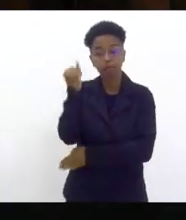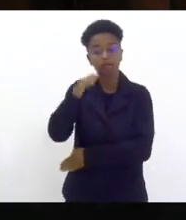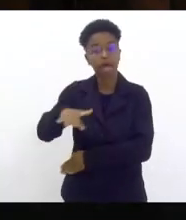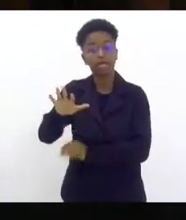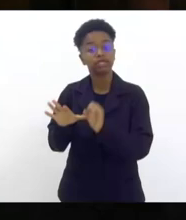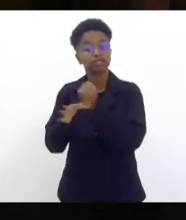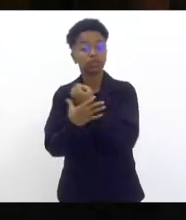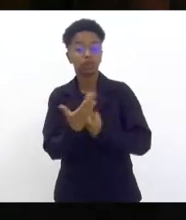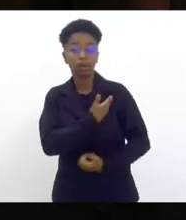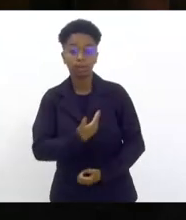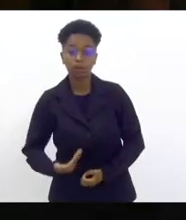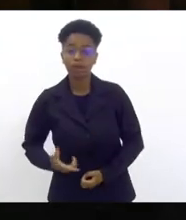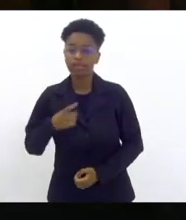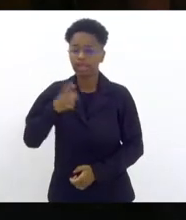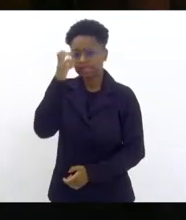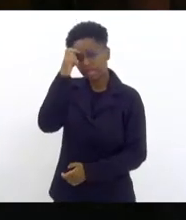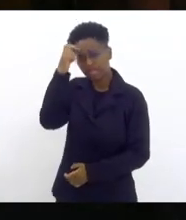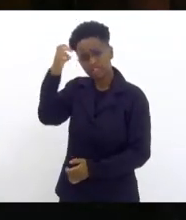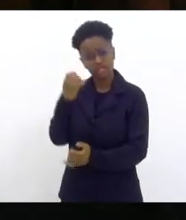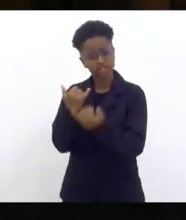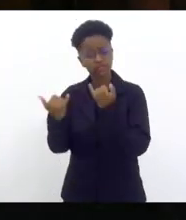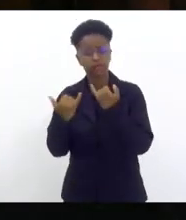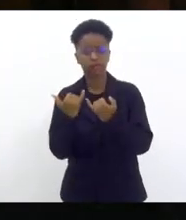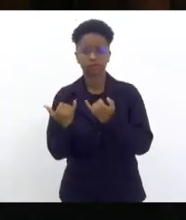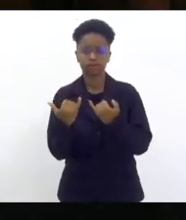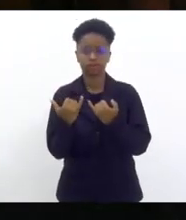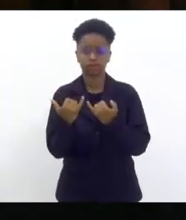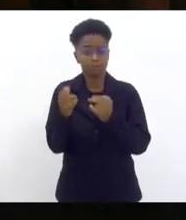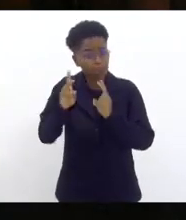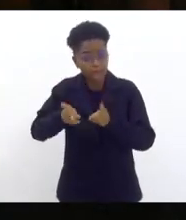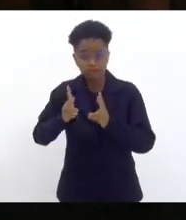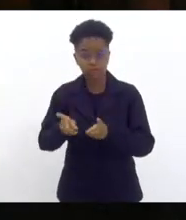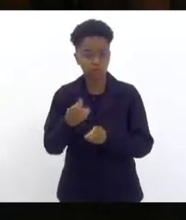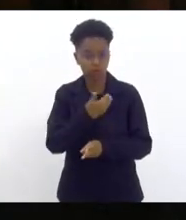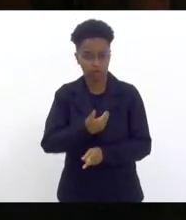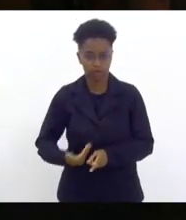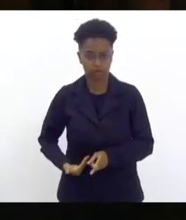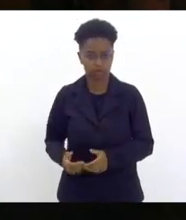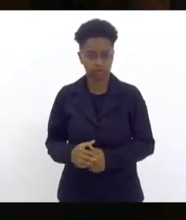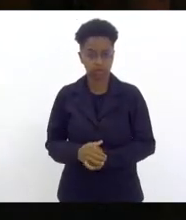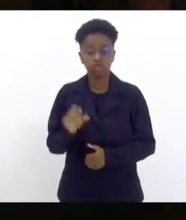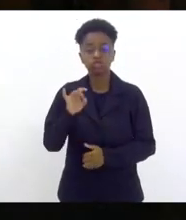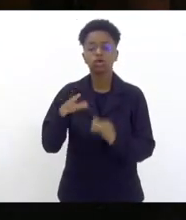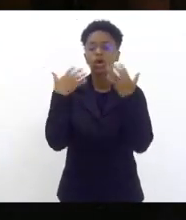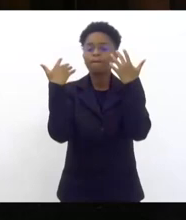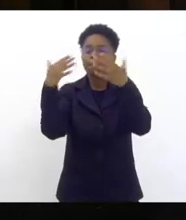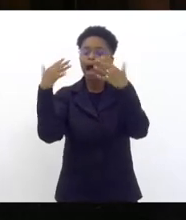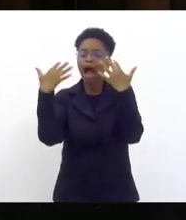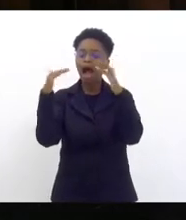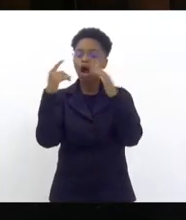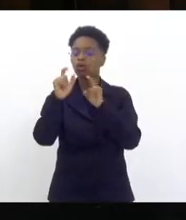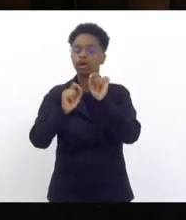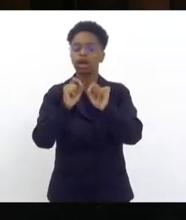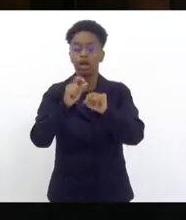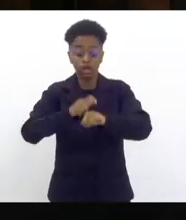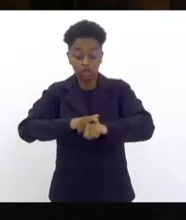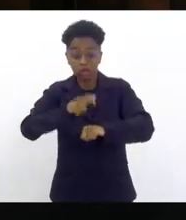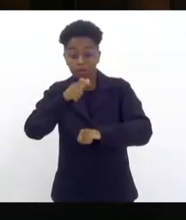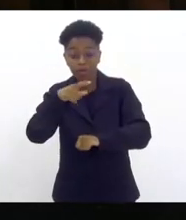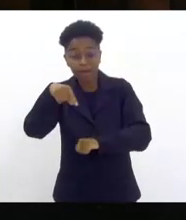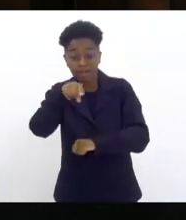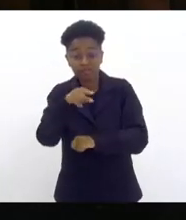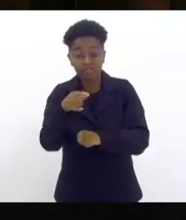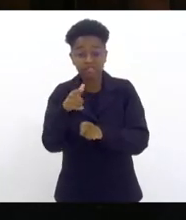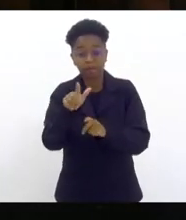até a inteligência e informação. É esse o governo que só vai aplaudir na hora que vocês deixarem